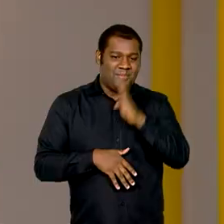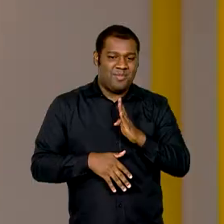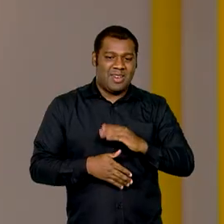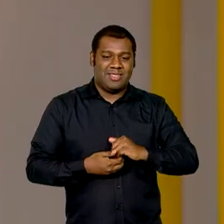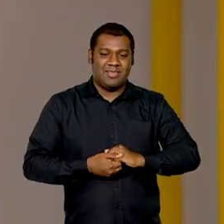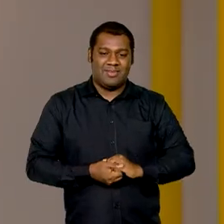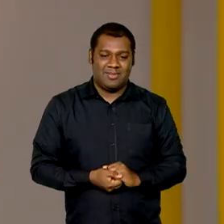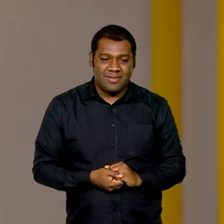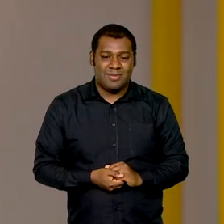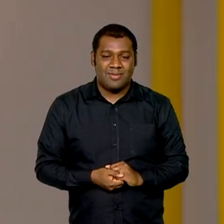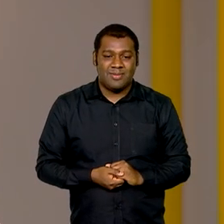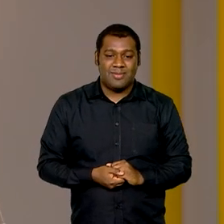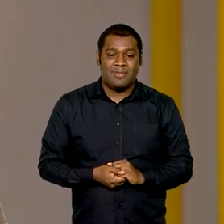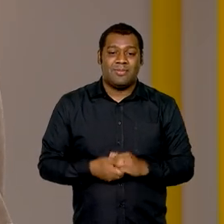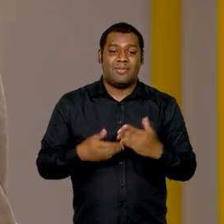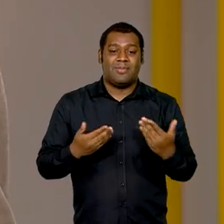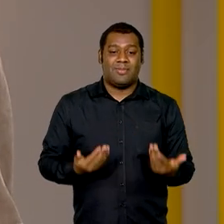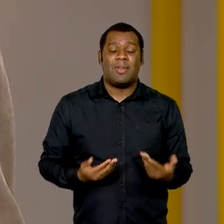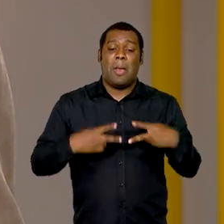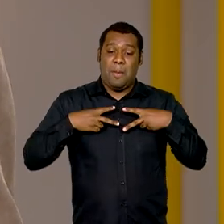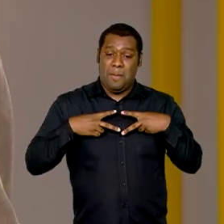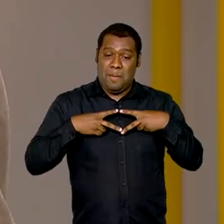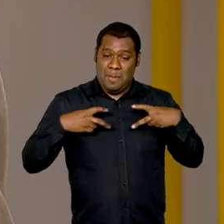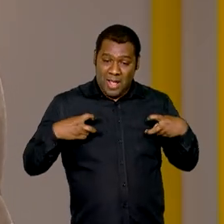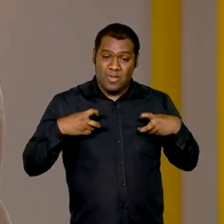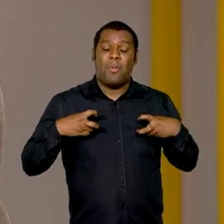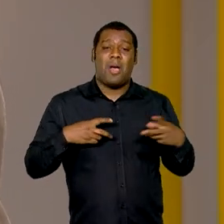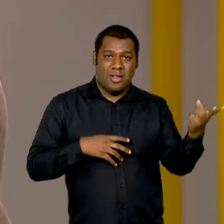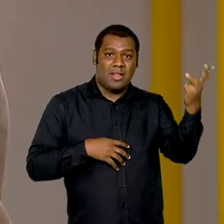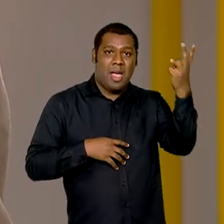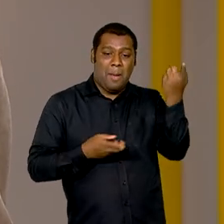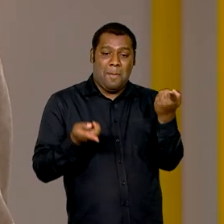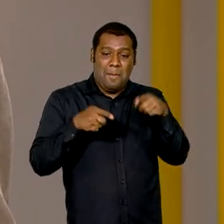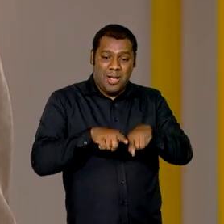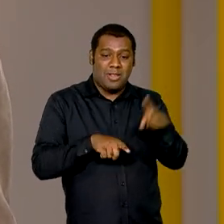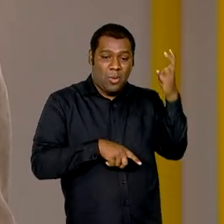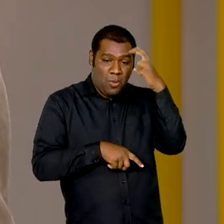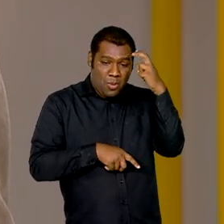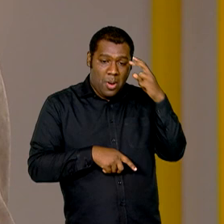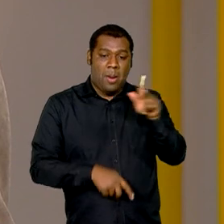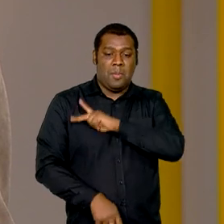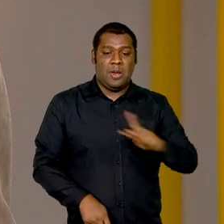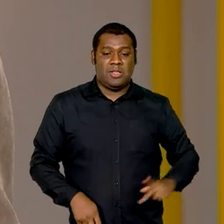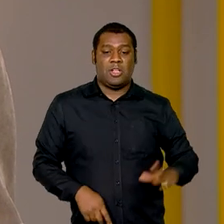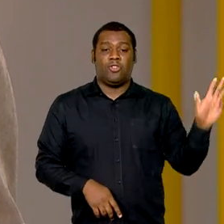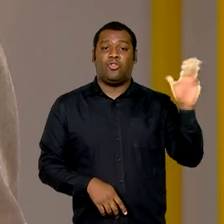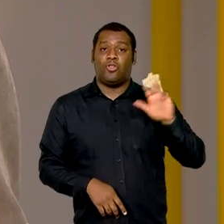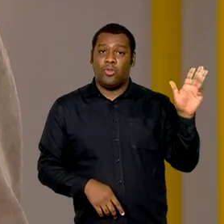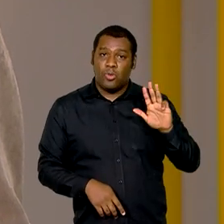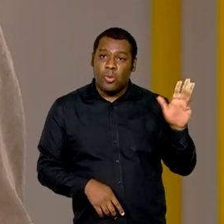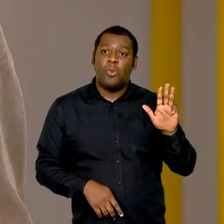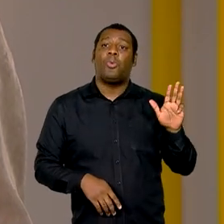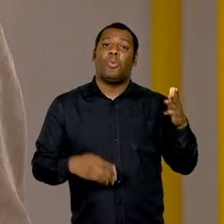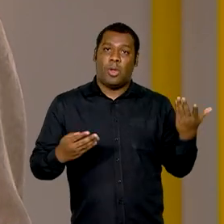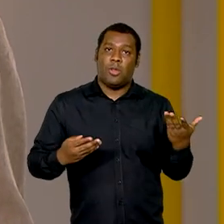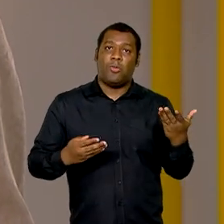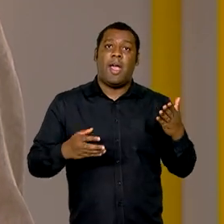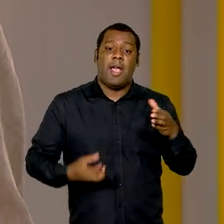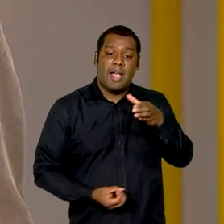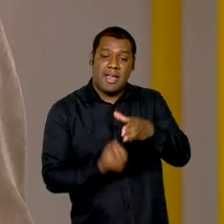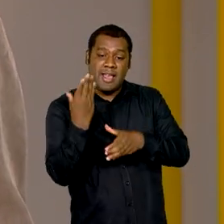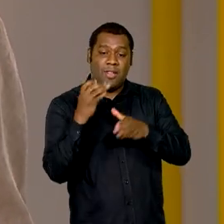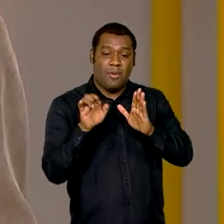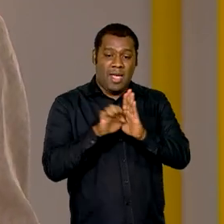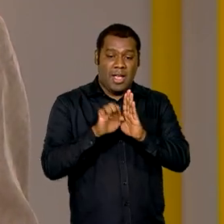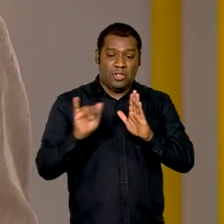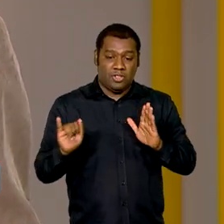É a Seleção Pública Petrobras Cultural que contou com a presença do presidente Lula durante o lançamento do edital no